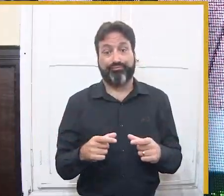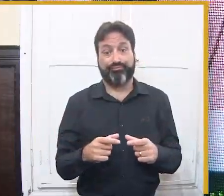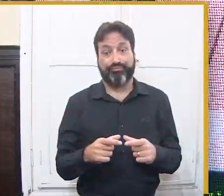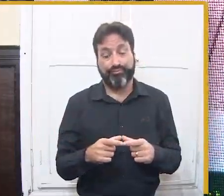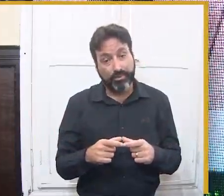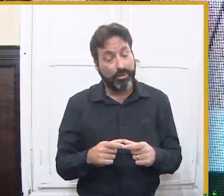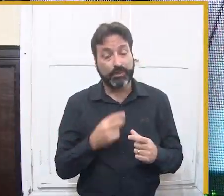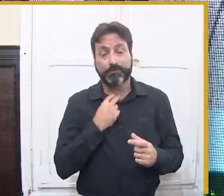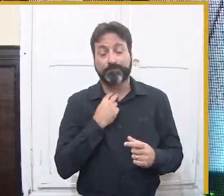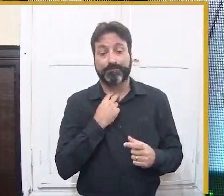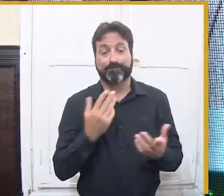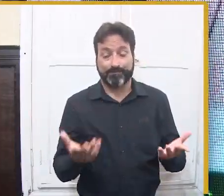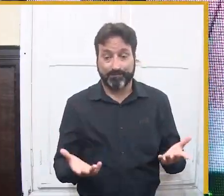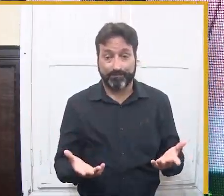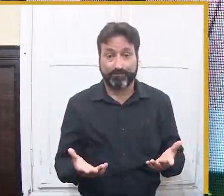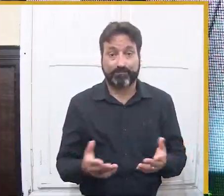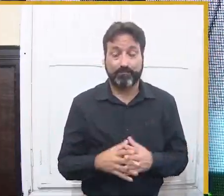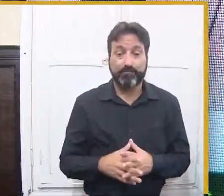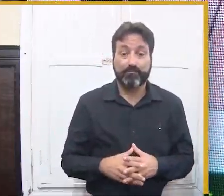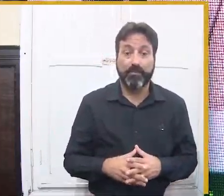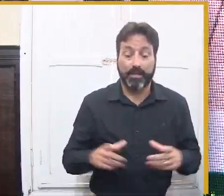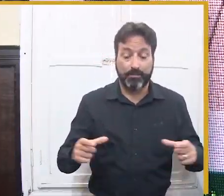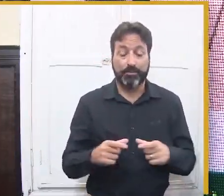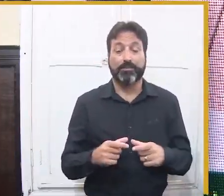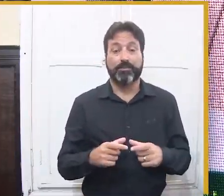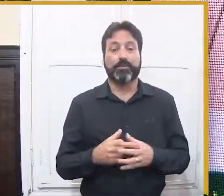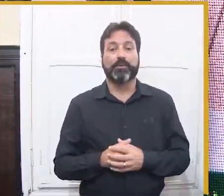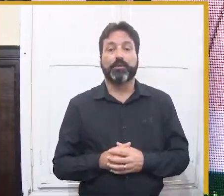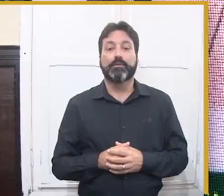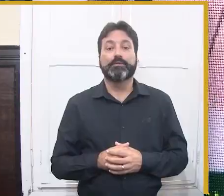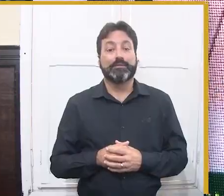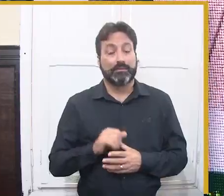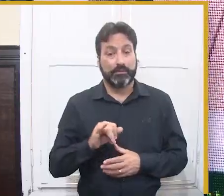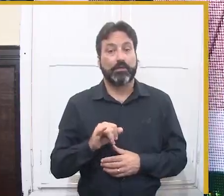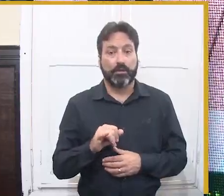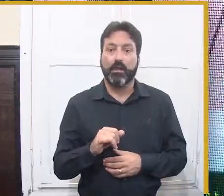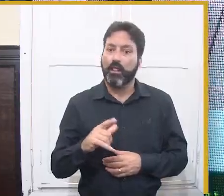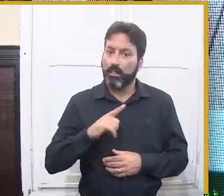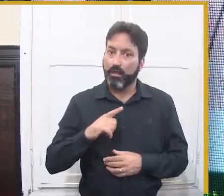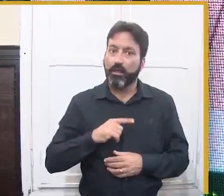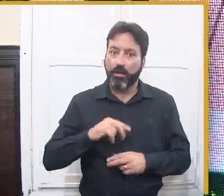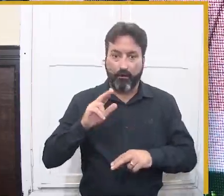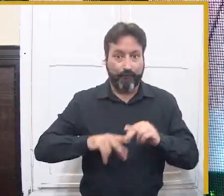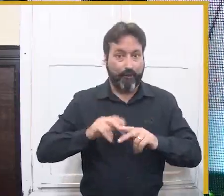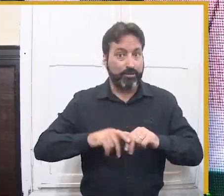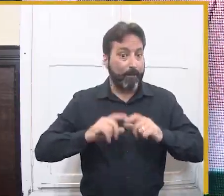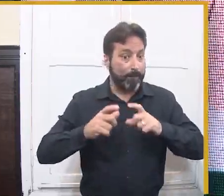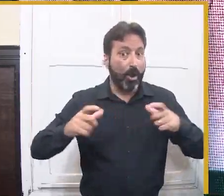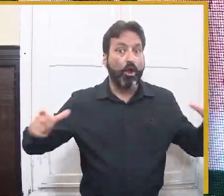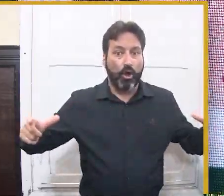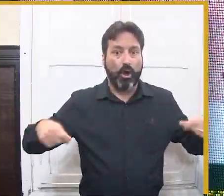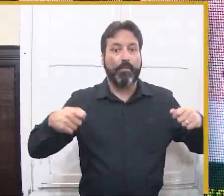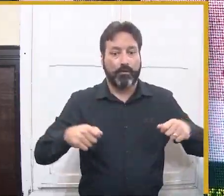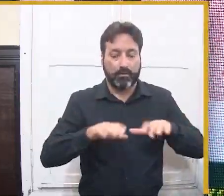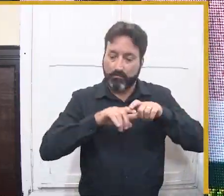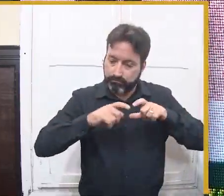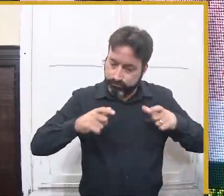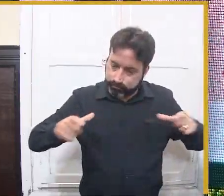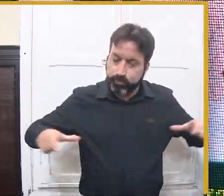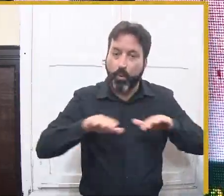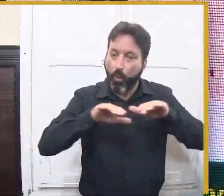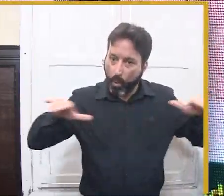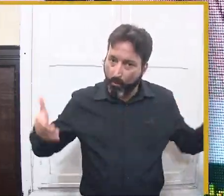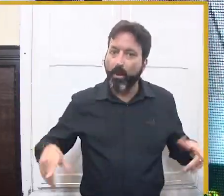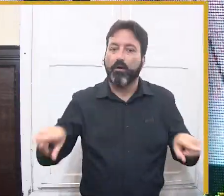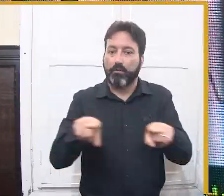Campina era o menor de todos eles, tem palcos muito mais imponentes, muito maiores, que chamam muito mais a atenção, e o nosso, à medida